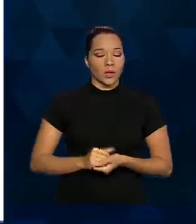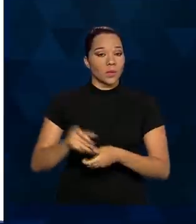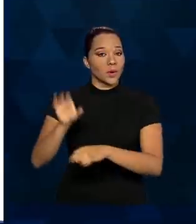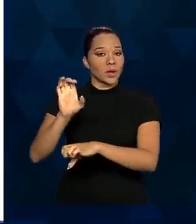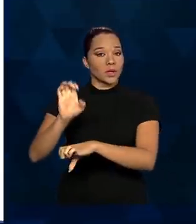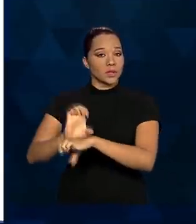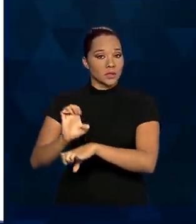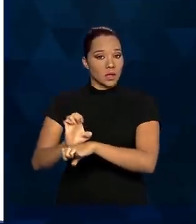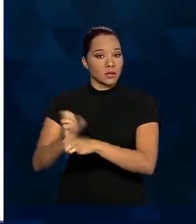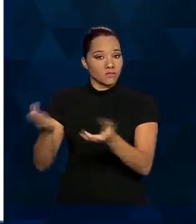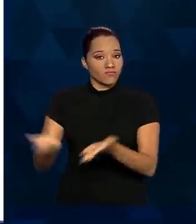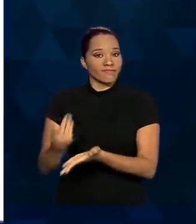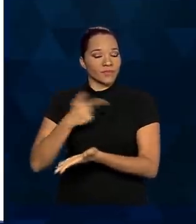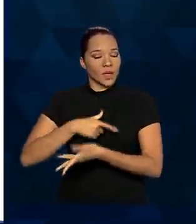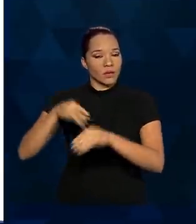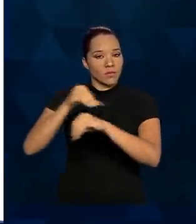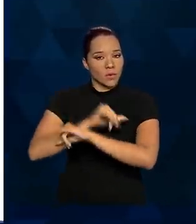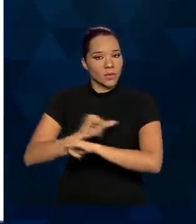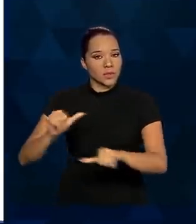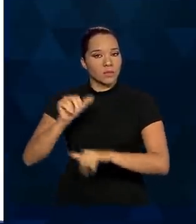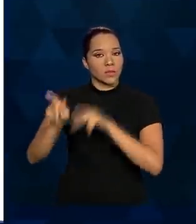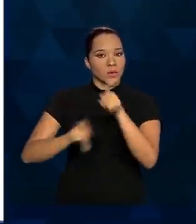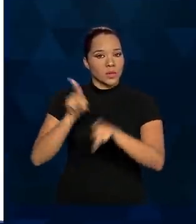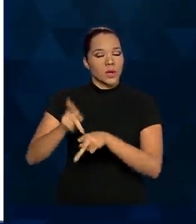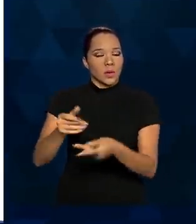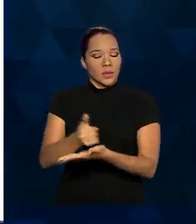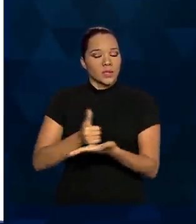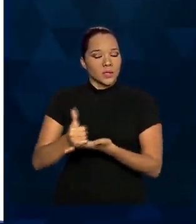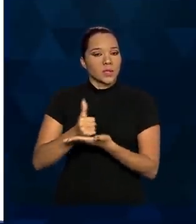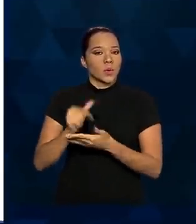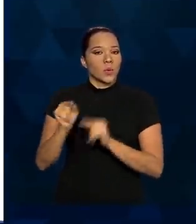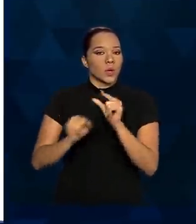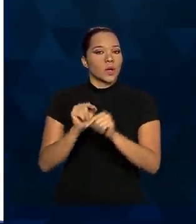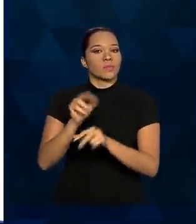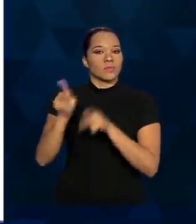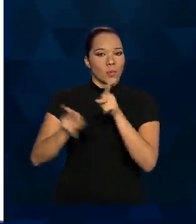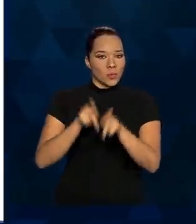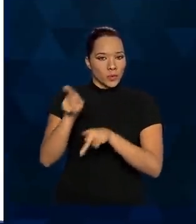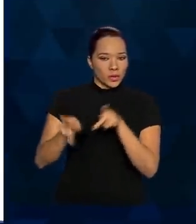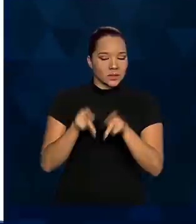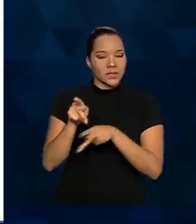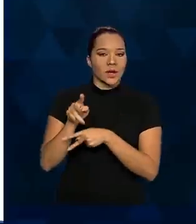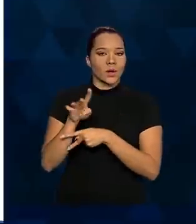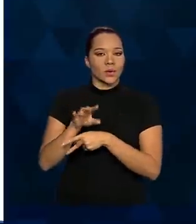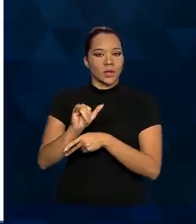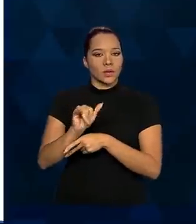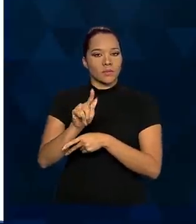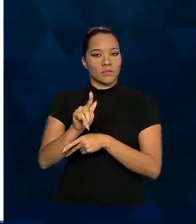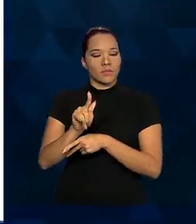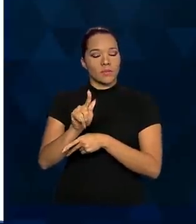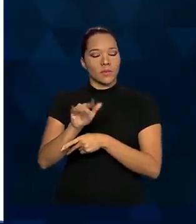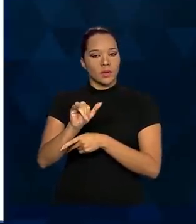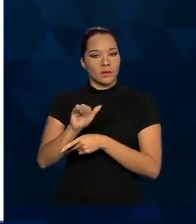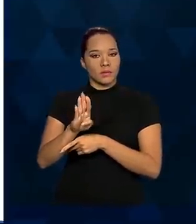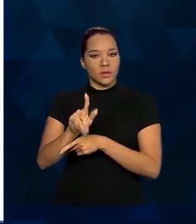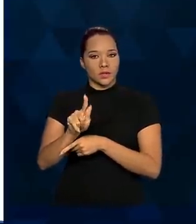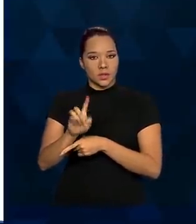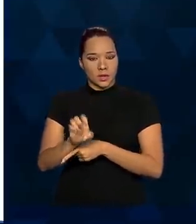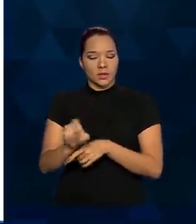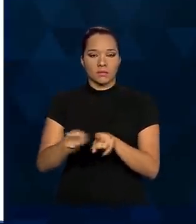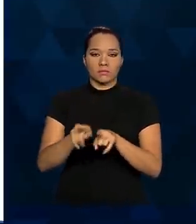estados, foram considerados dados populacionais com base na população IBGE-TCU, em 2019.